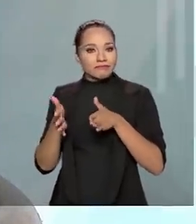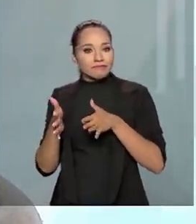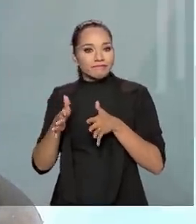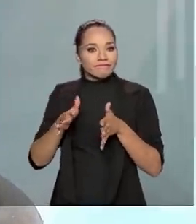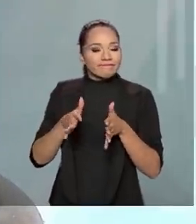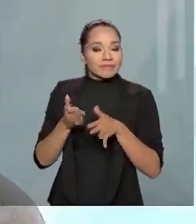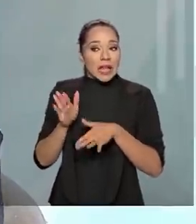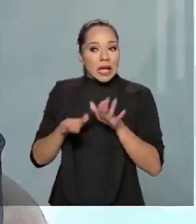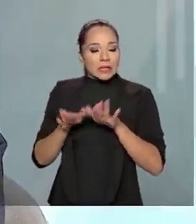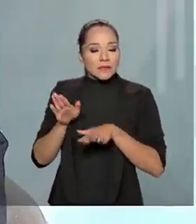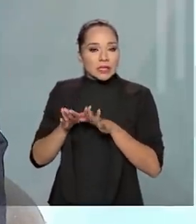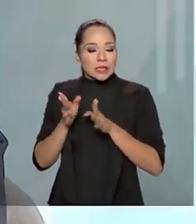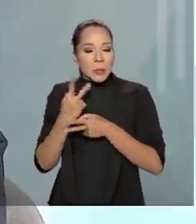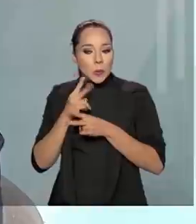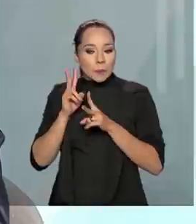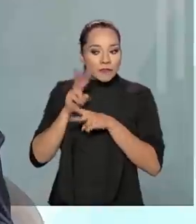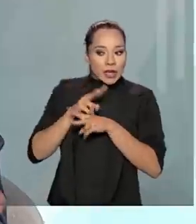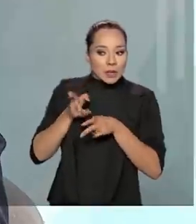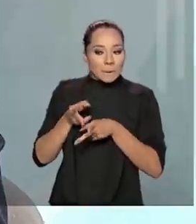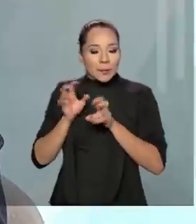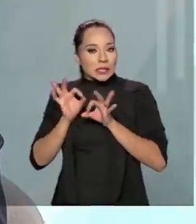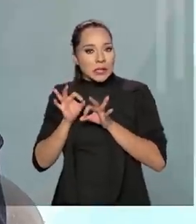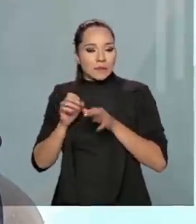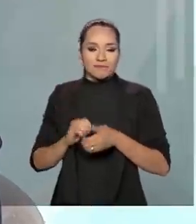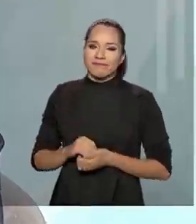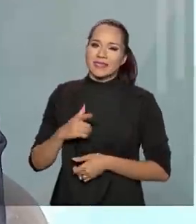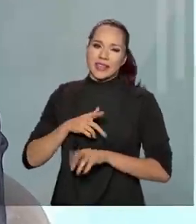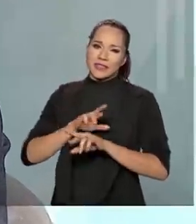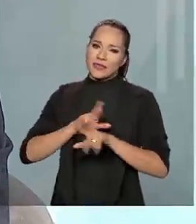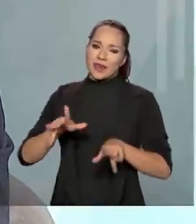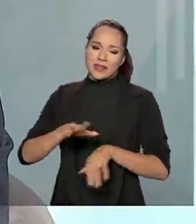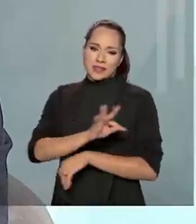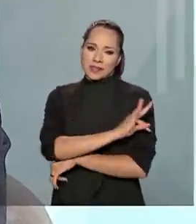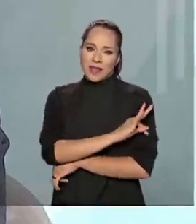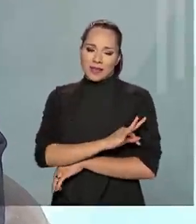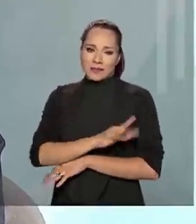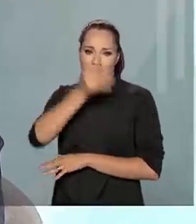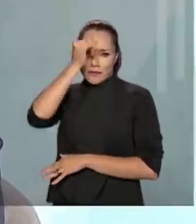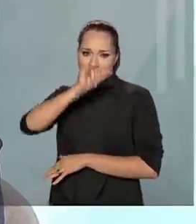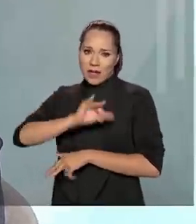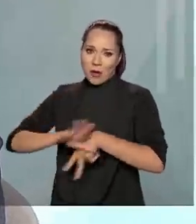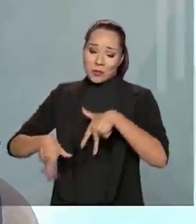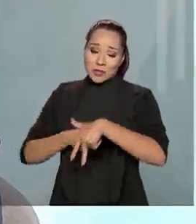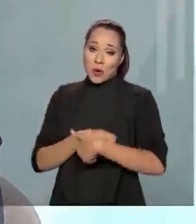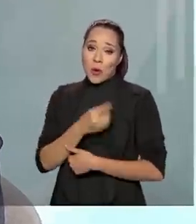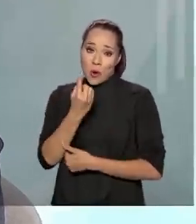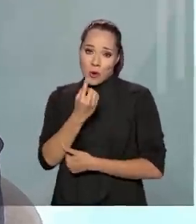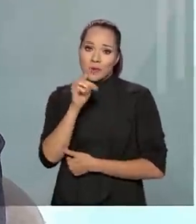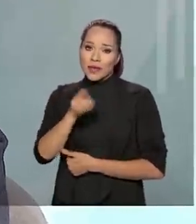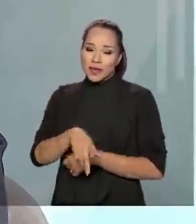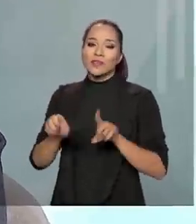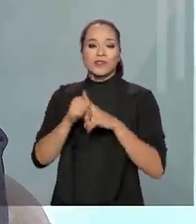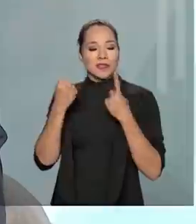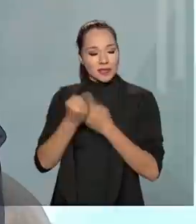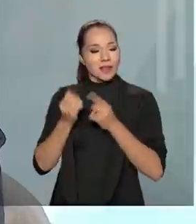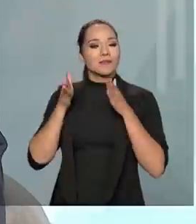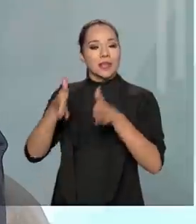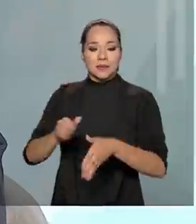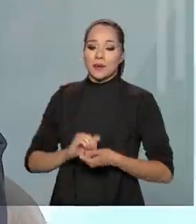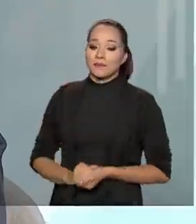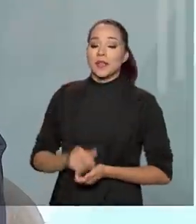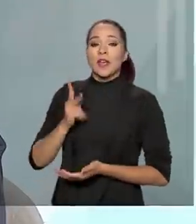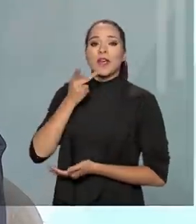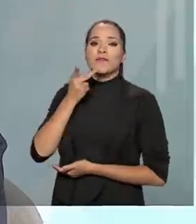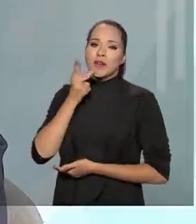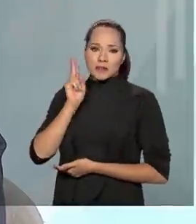às vezes obscura. Existem várias técnicas de combater. Uma das técnicas é a participação da sociedade. Eu falo sempre